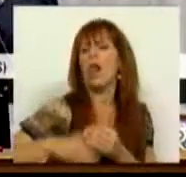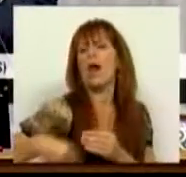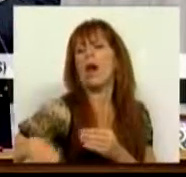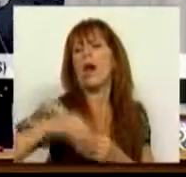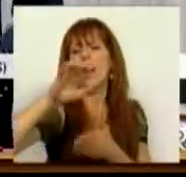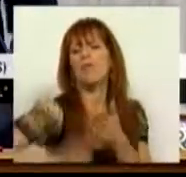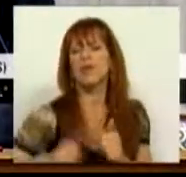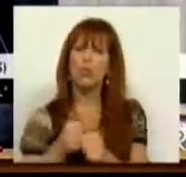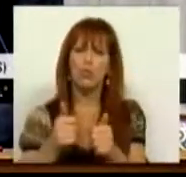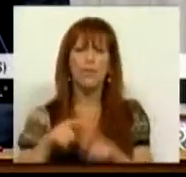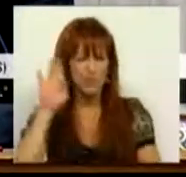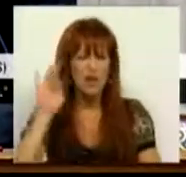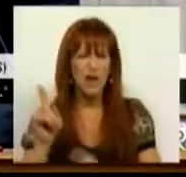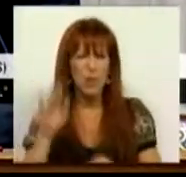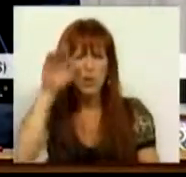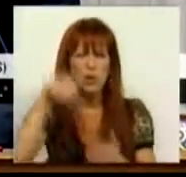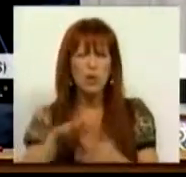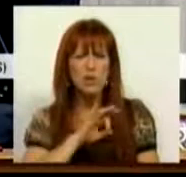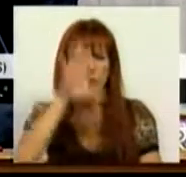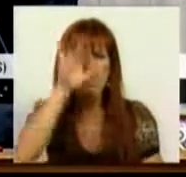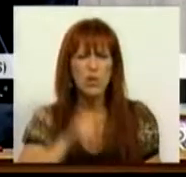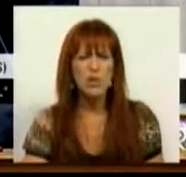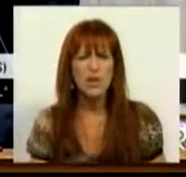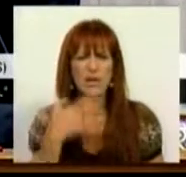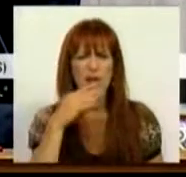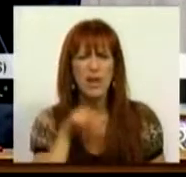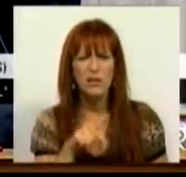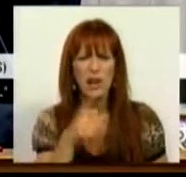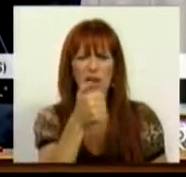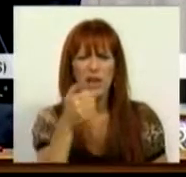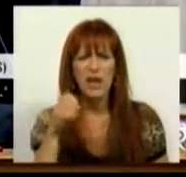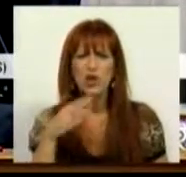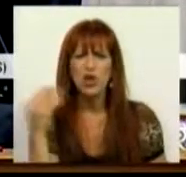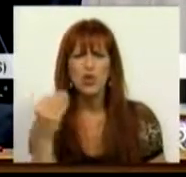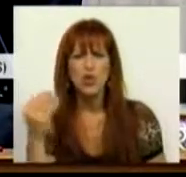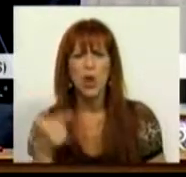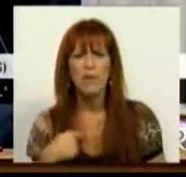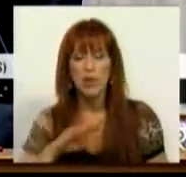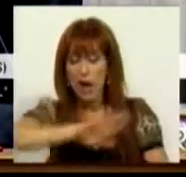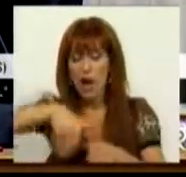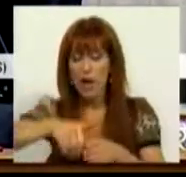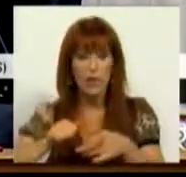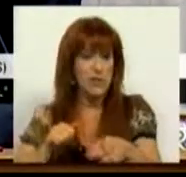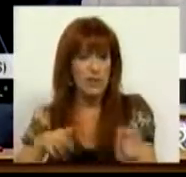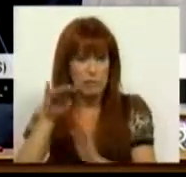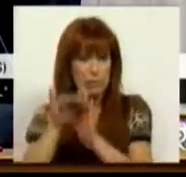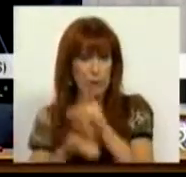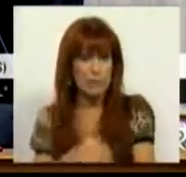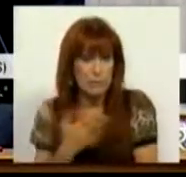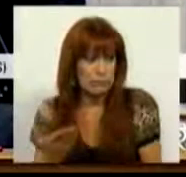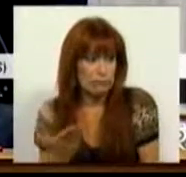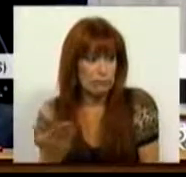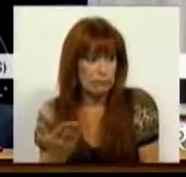melhor versão. Sabe quais foram os resultados, Sr. Ministro? 7 mil e 500 jovens envolvidos neste programa.